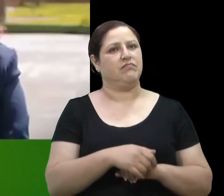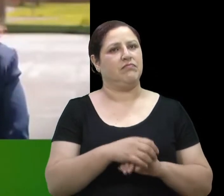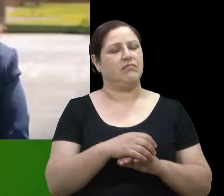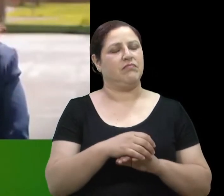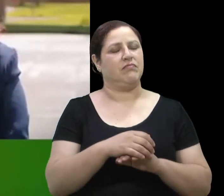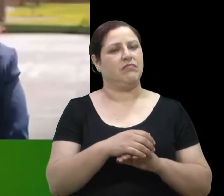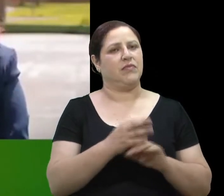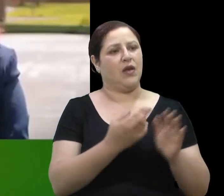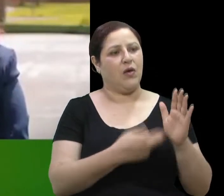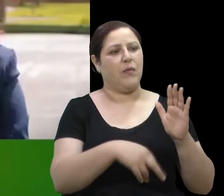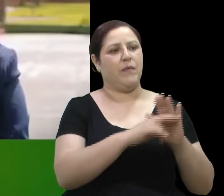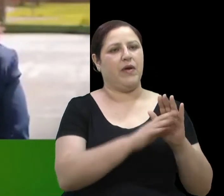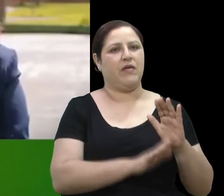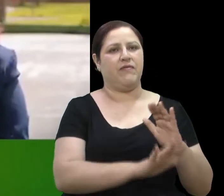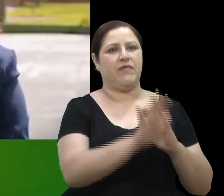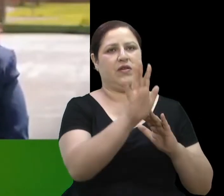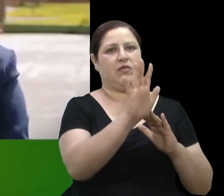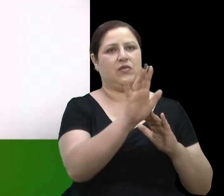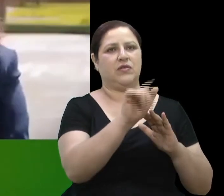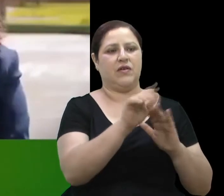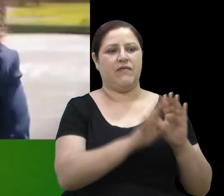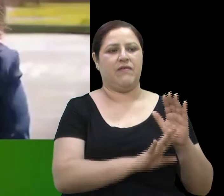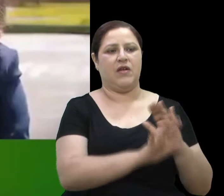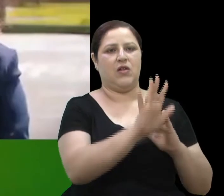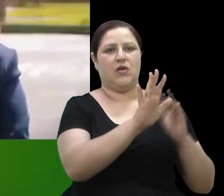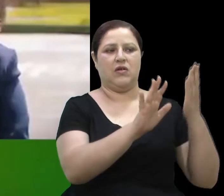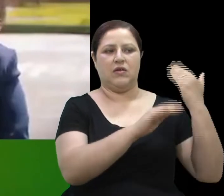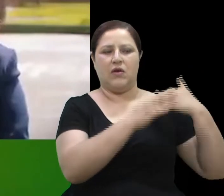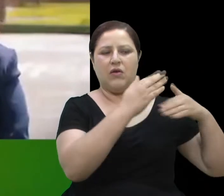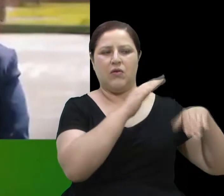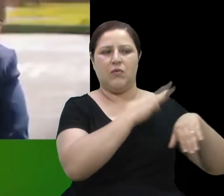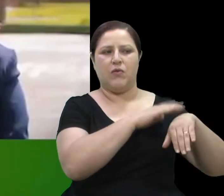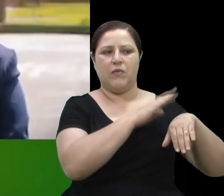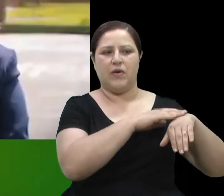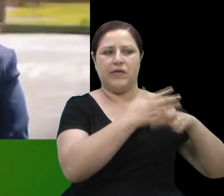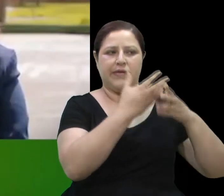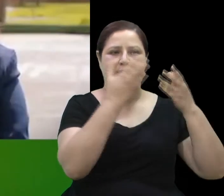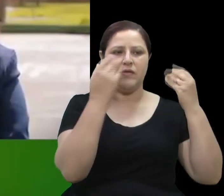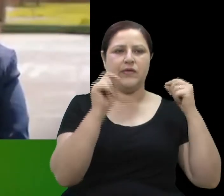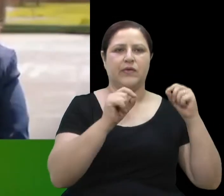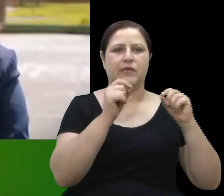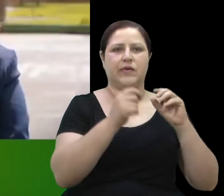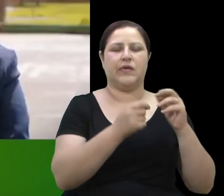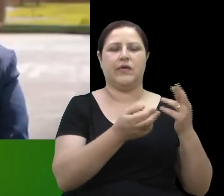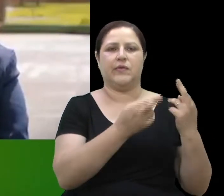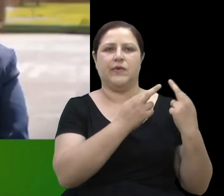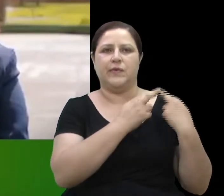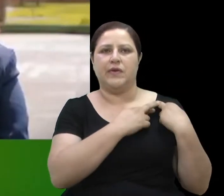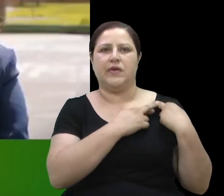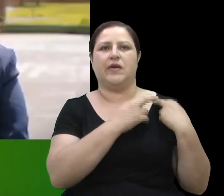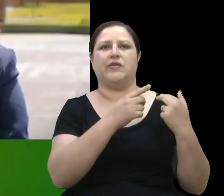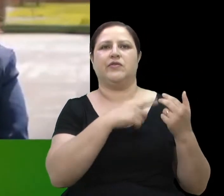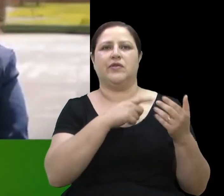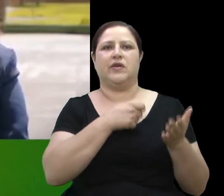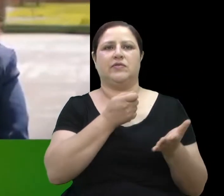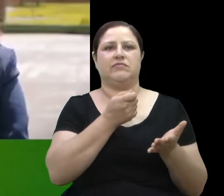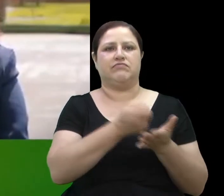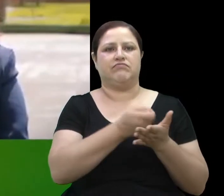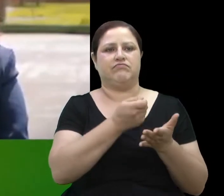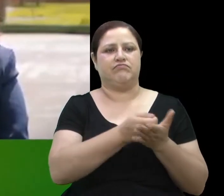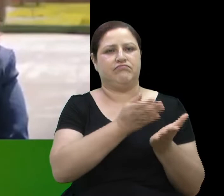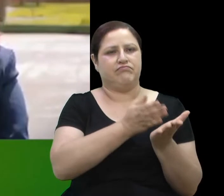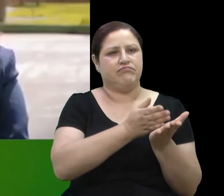Valores que em algum momento foram esquecidos, como responsabilidade, disciplina, civismo,